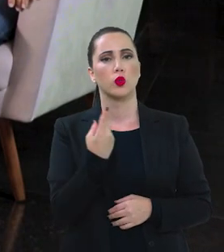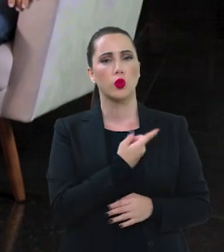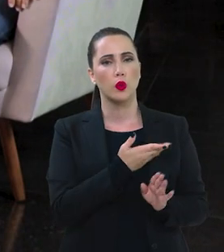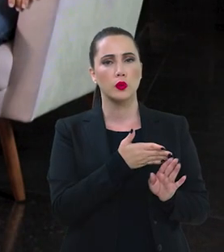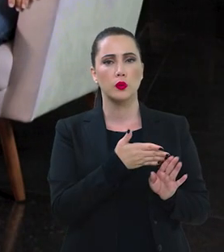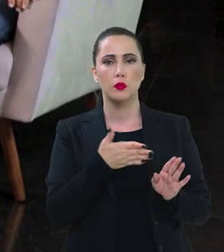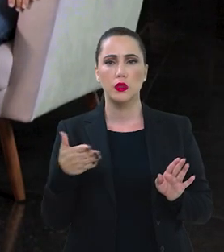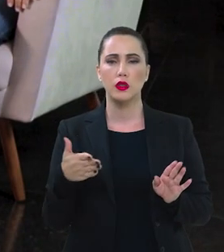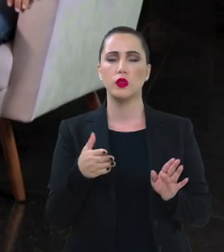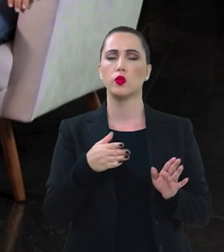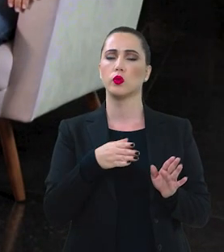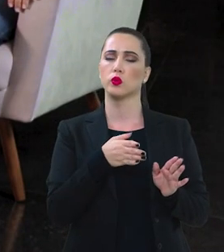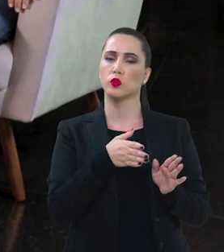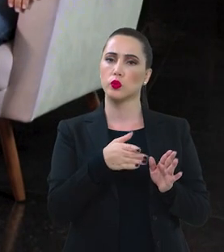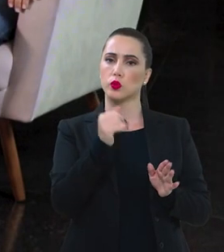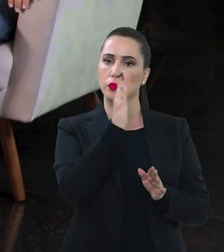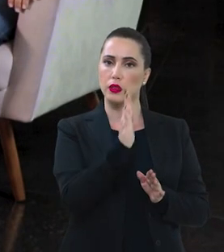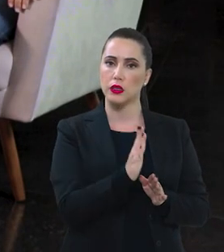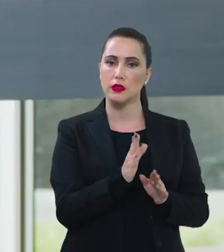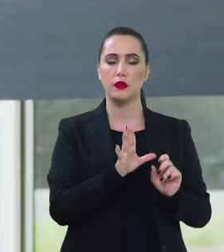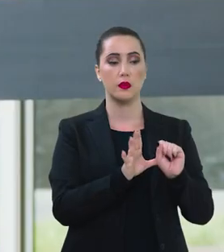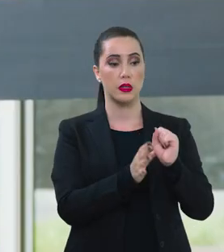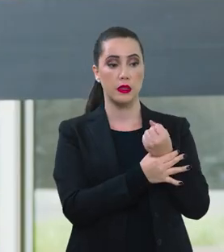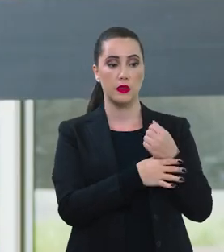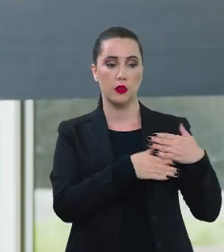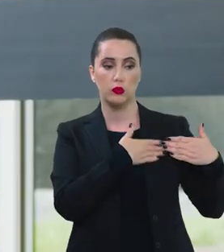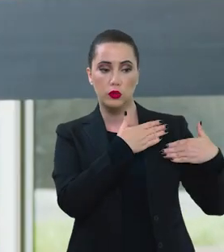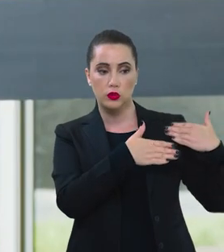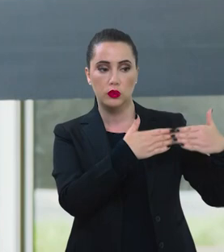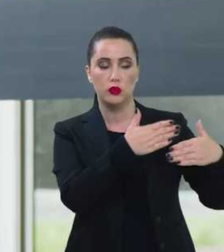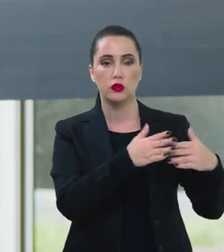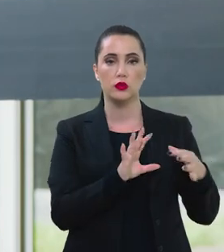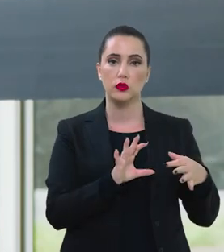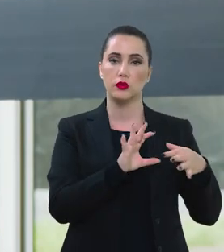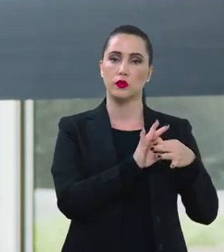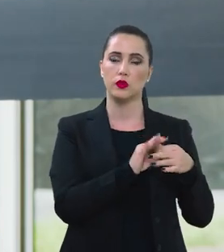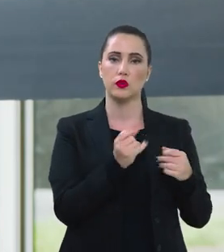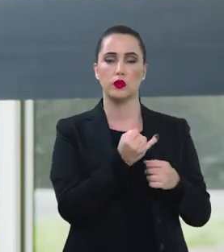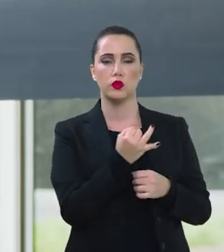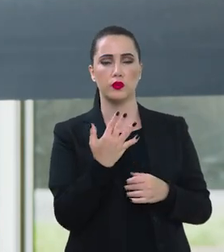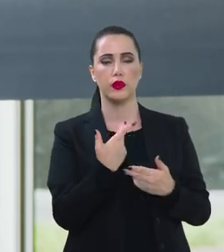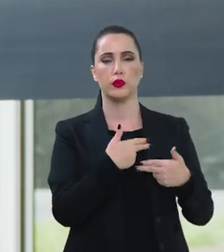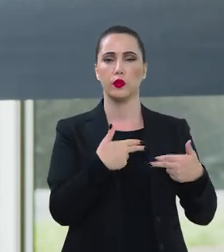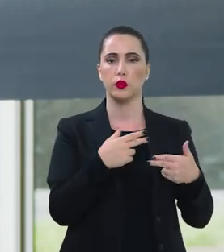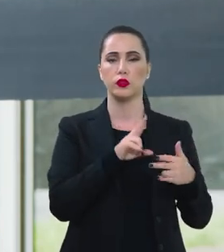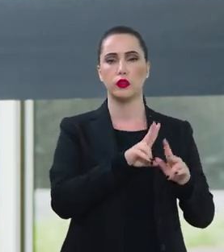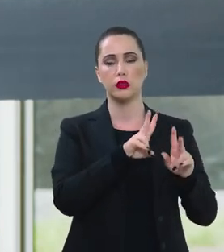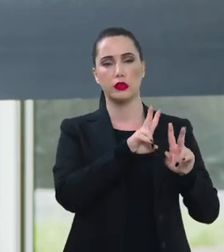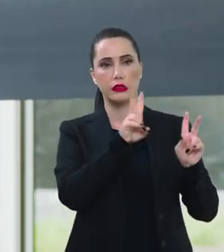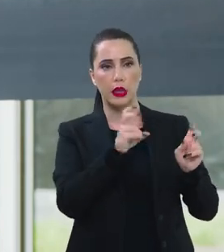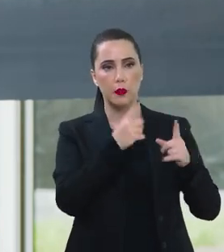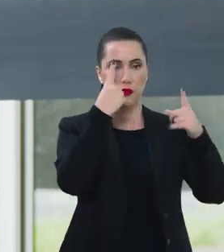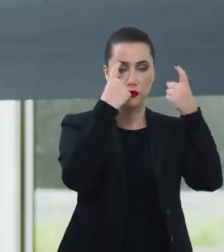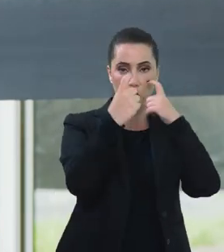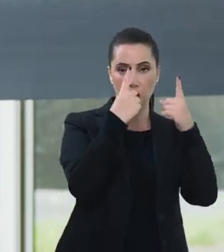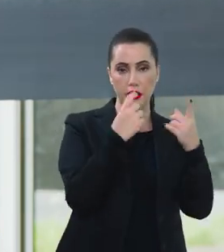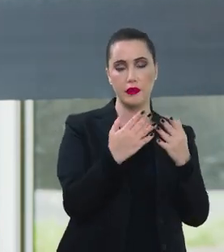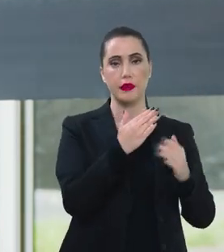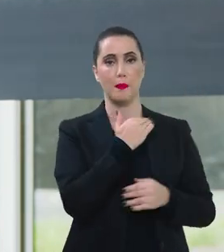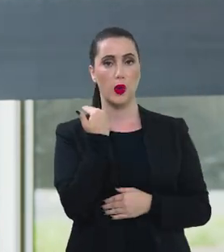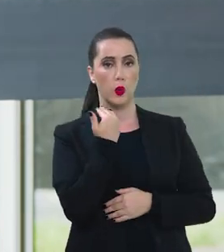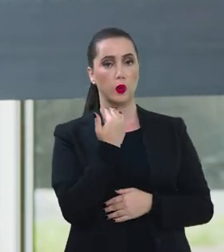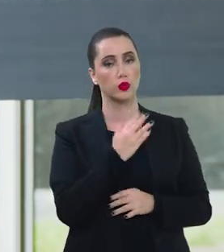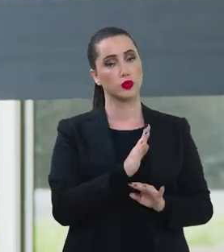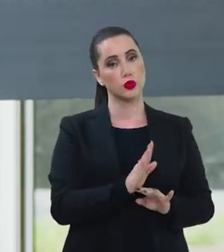nós passamos por um momento no Brasil em que a segurança pública nos últimos anos estava aliada muito à violência, à morte.